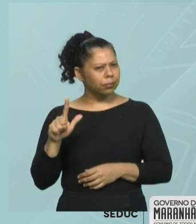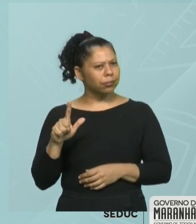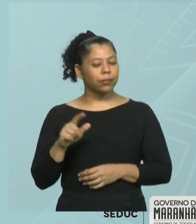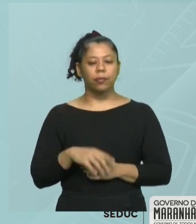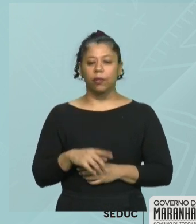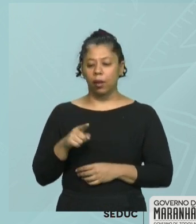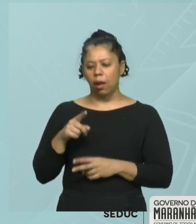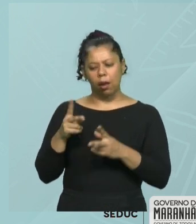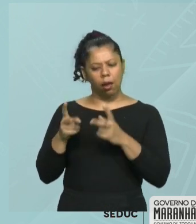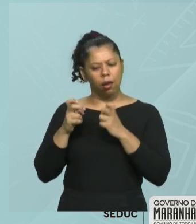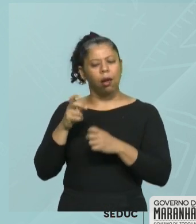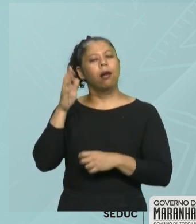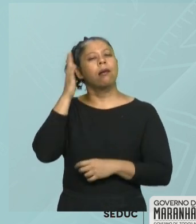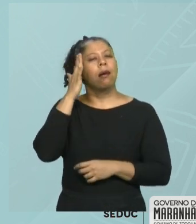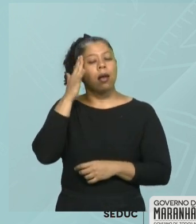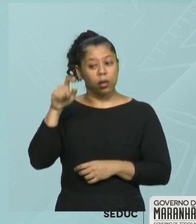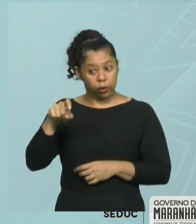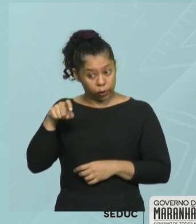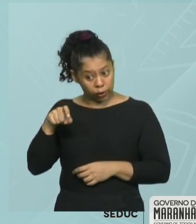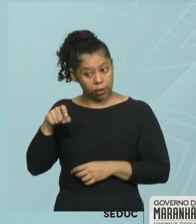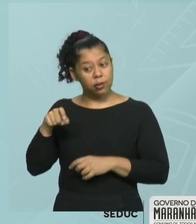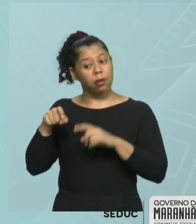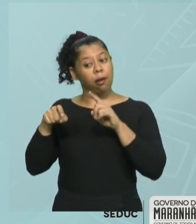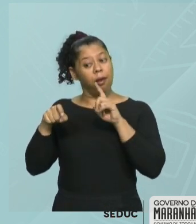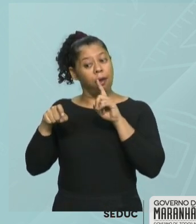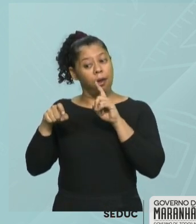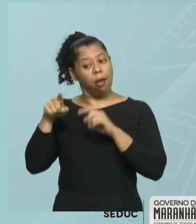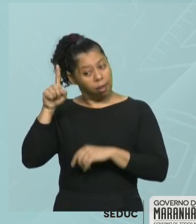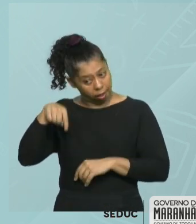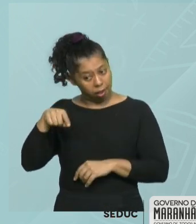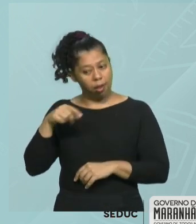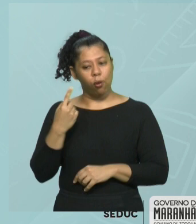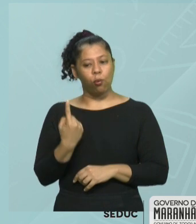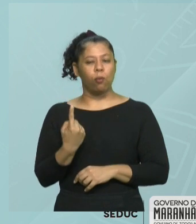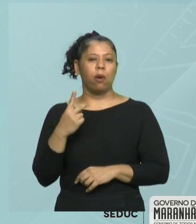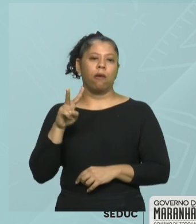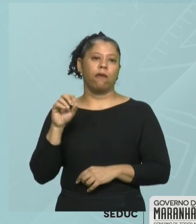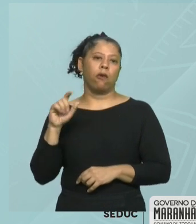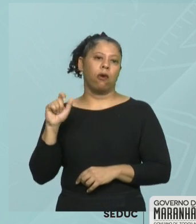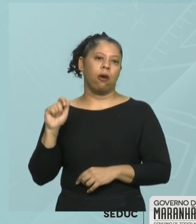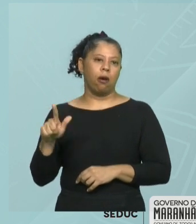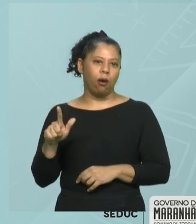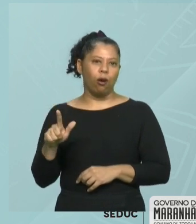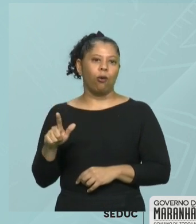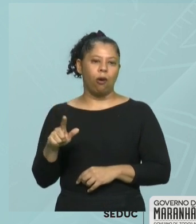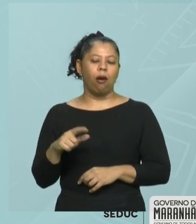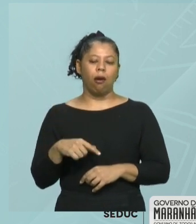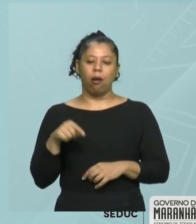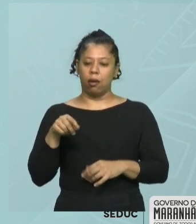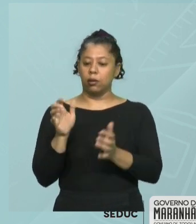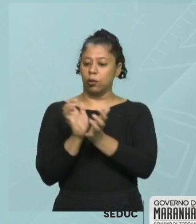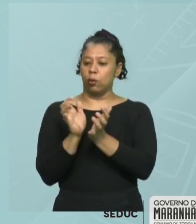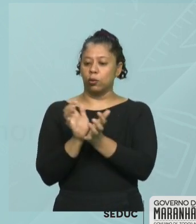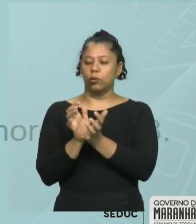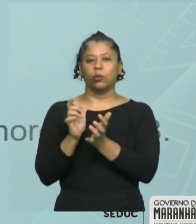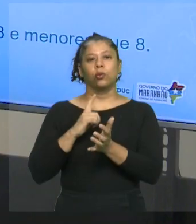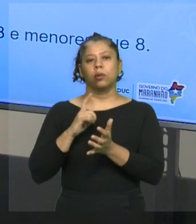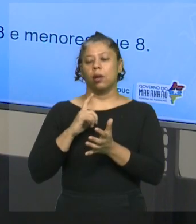você tem que saber imediatamente que esse conjunto é formado por todas as vogais.